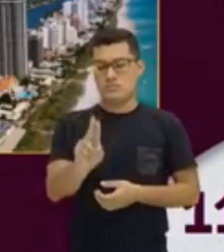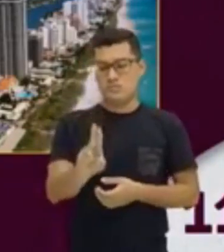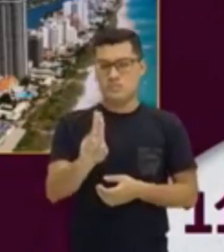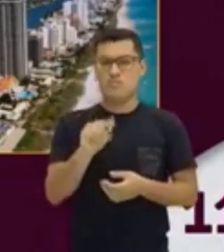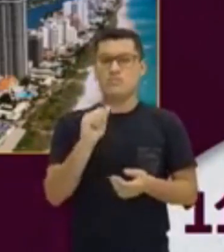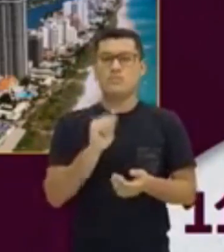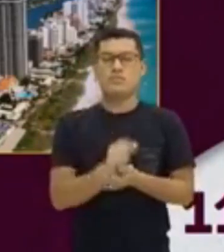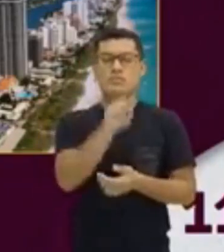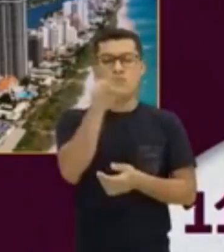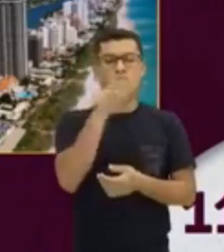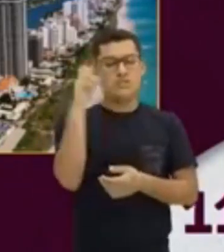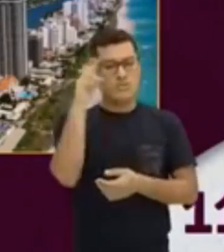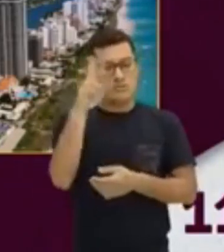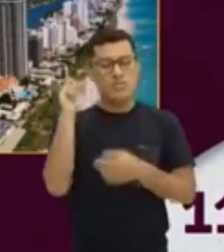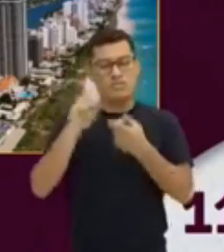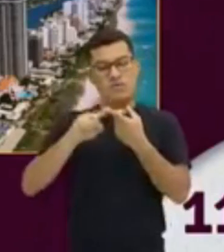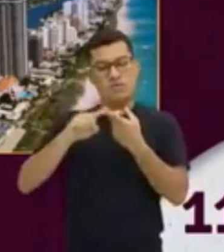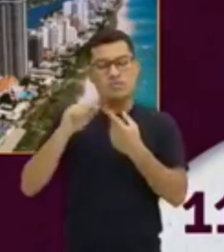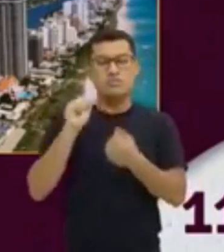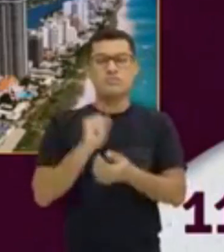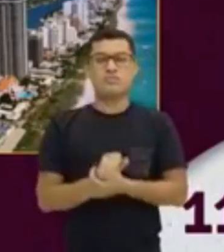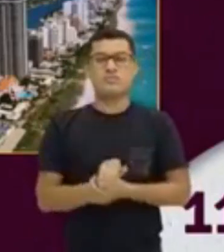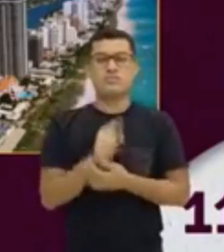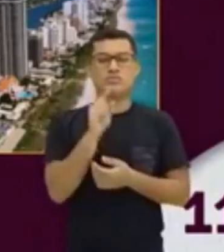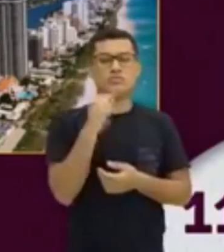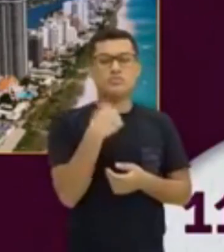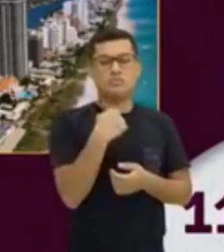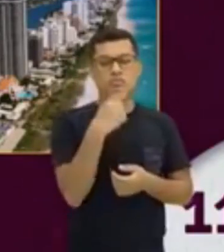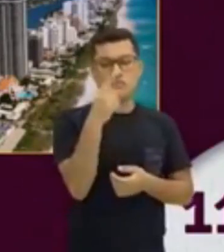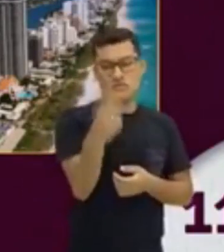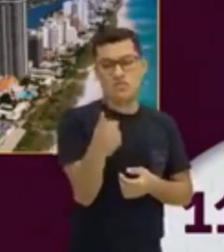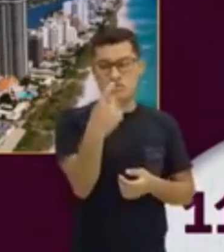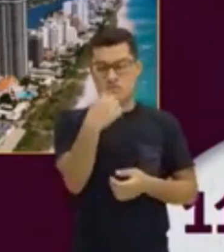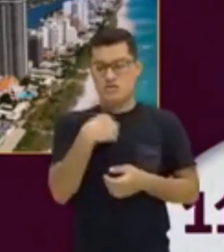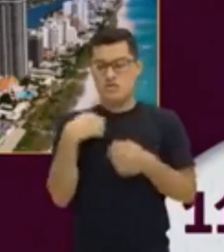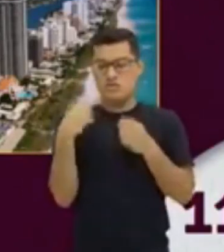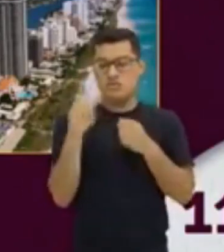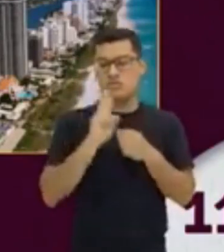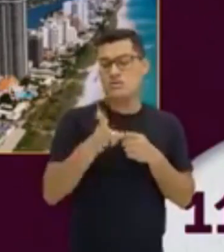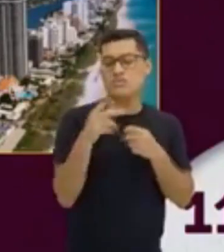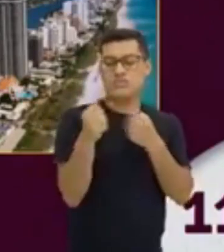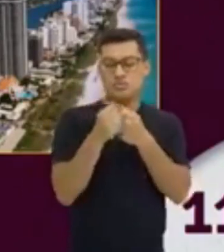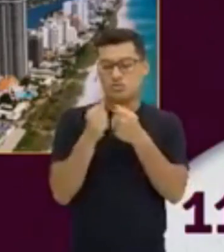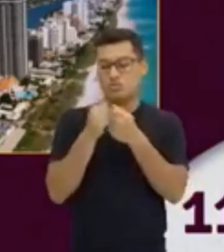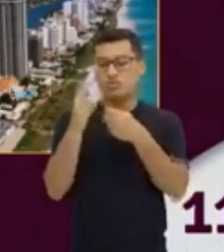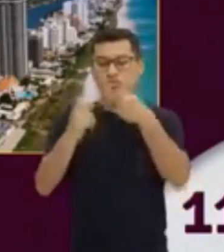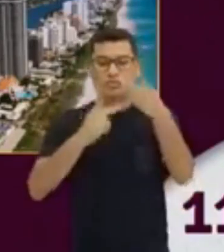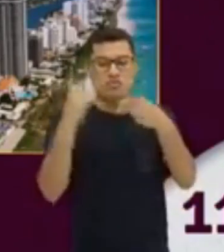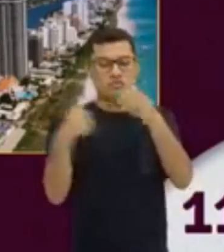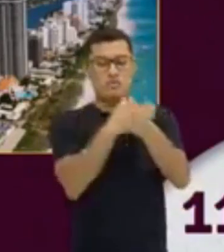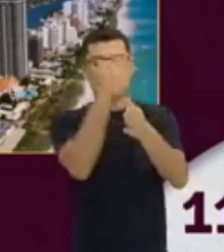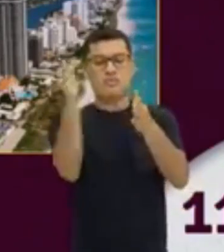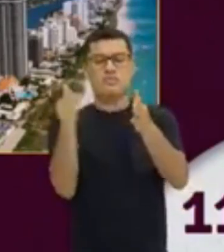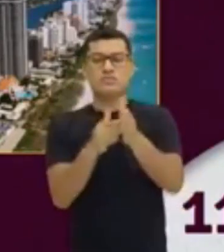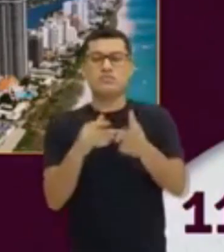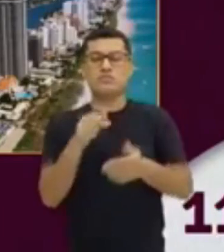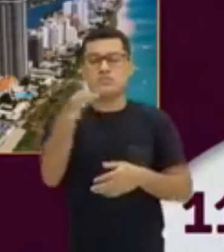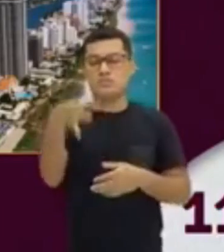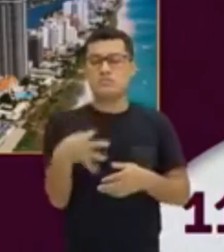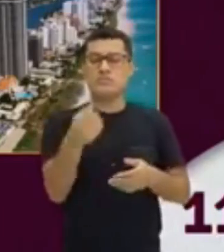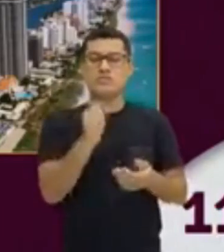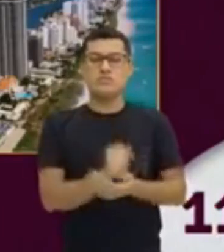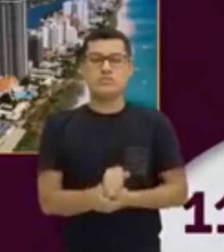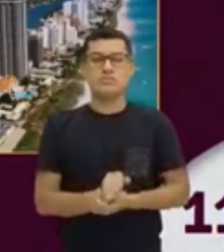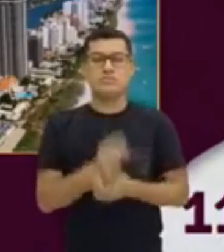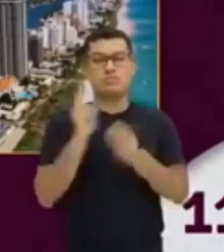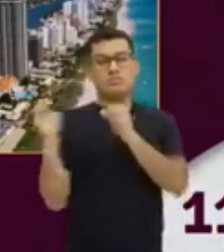você lembrar que é a mesma coisa. Você e eu. Eu estou sempre junto. Quando eu falo de nós. Tá certo? Então,